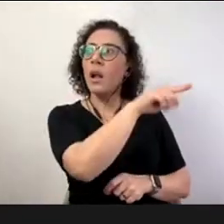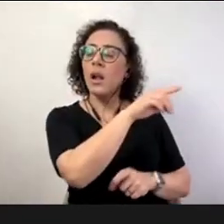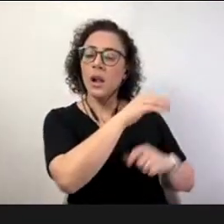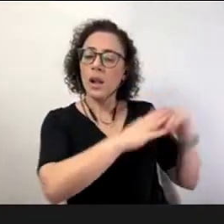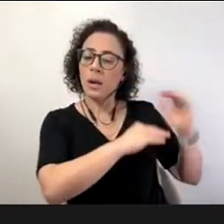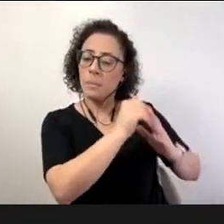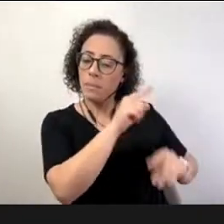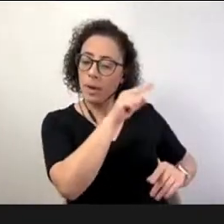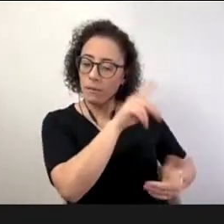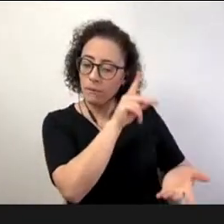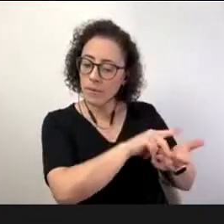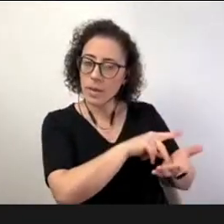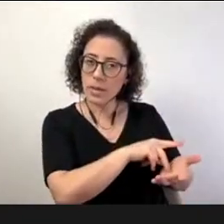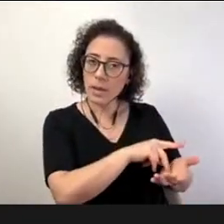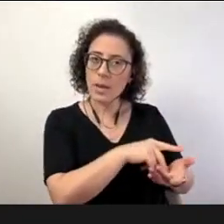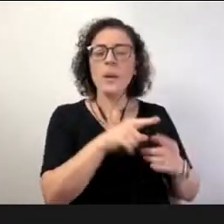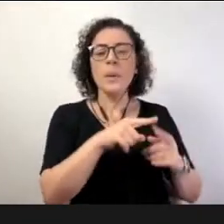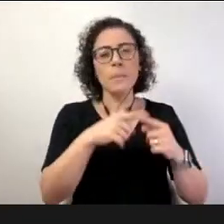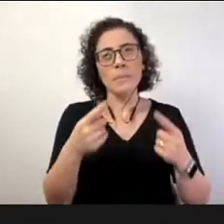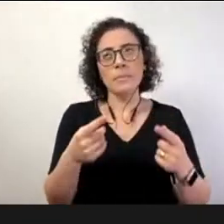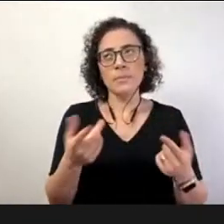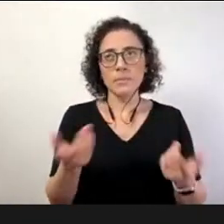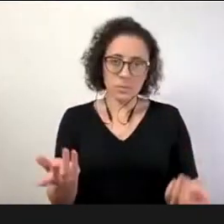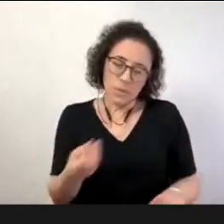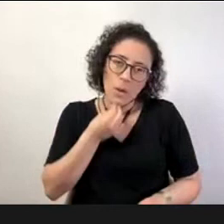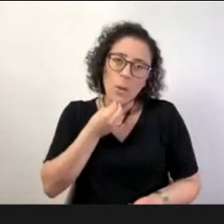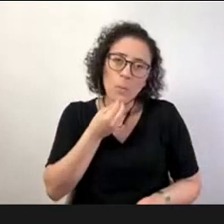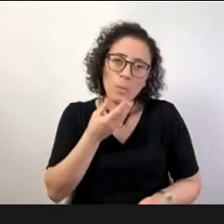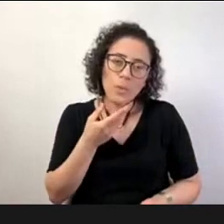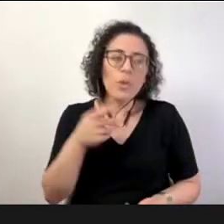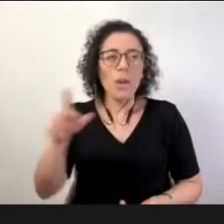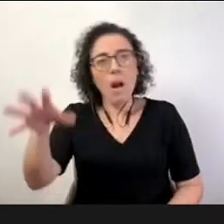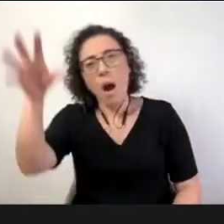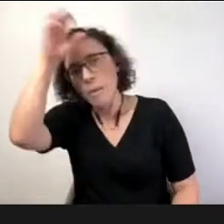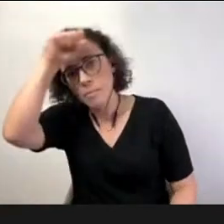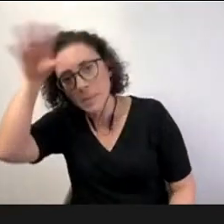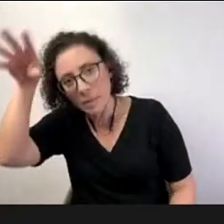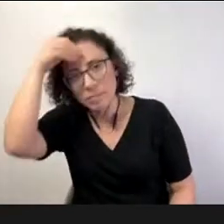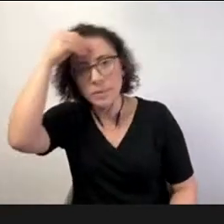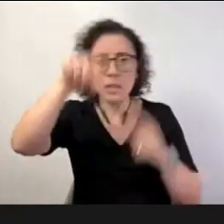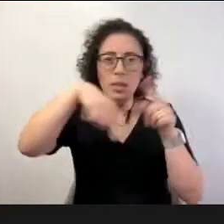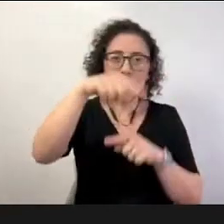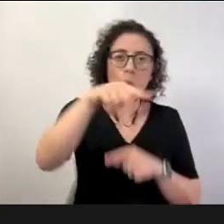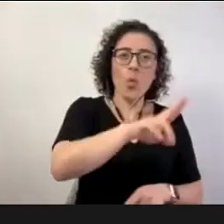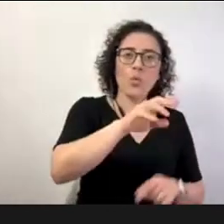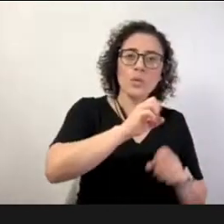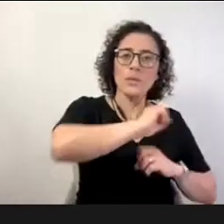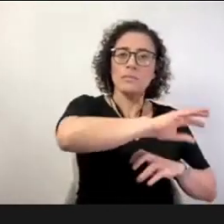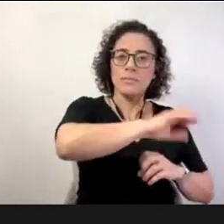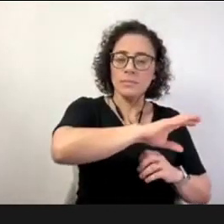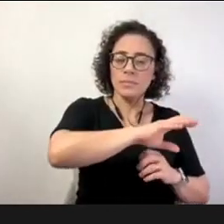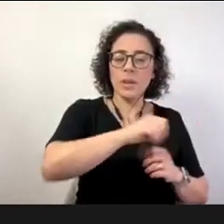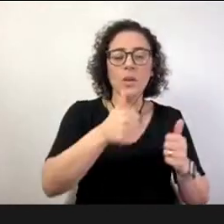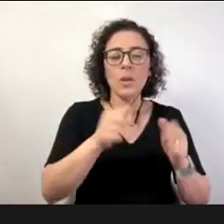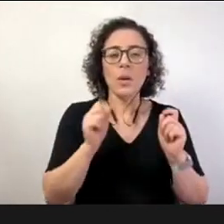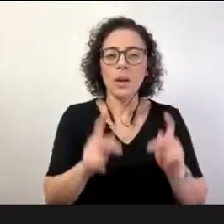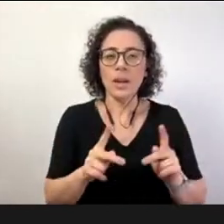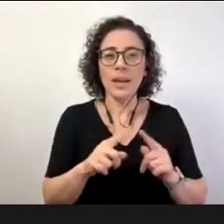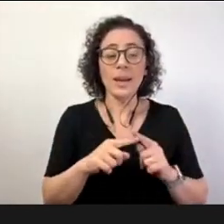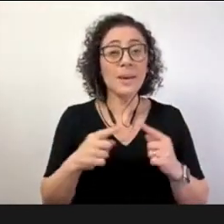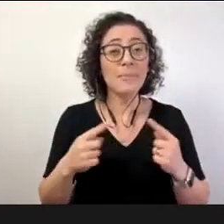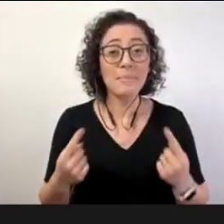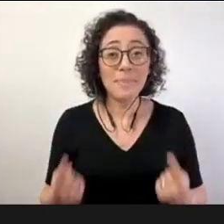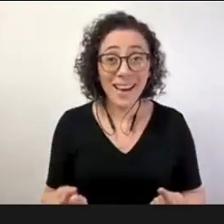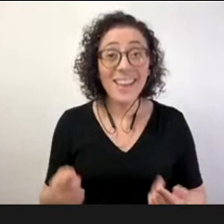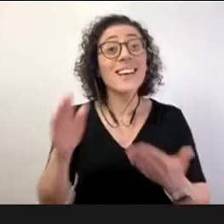especialização por exemplo de professores no Brasil eu conheço vários em que um professor nunca vê um aluno à frente